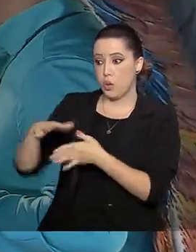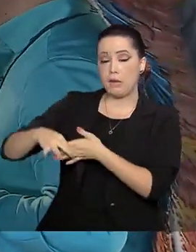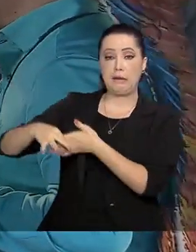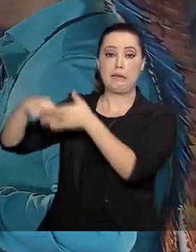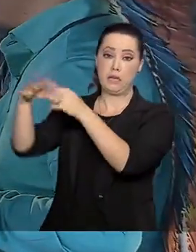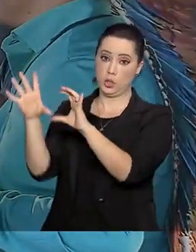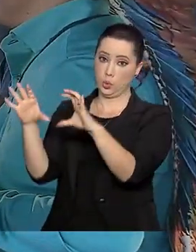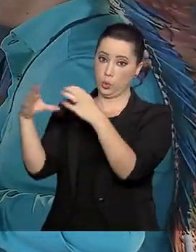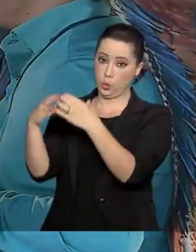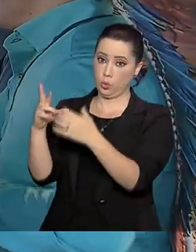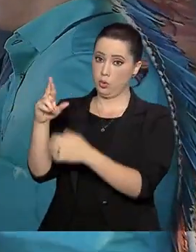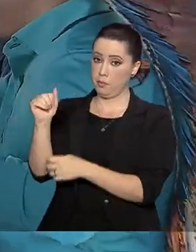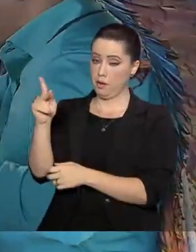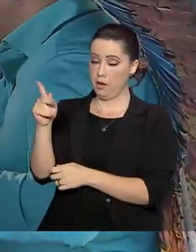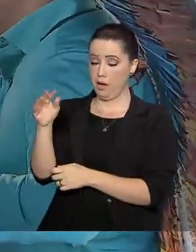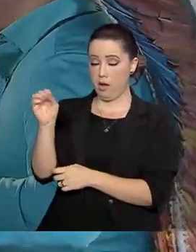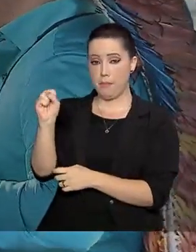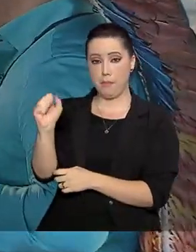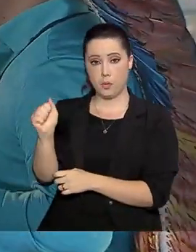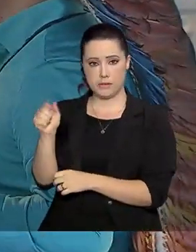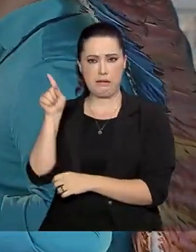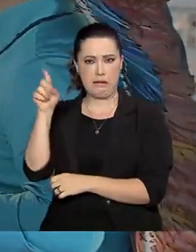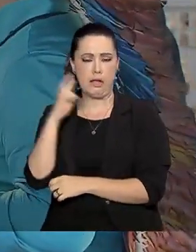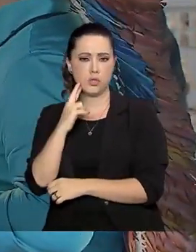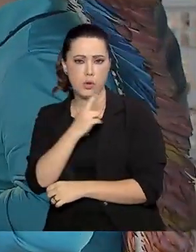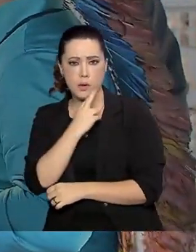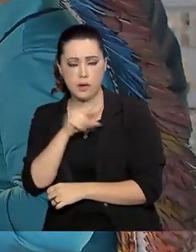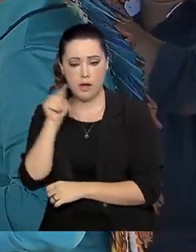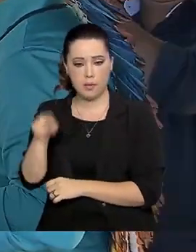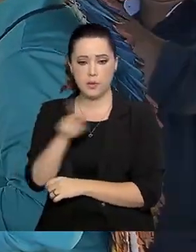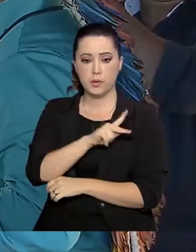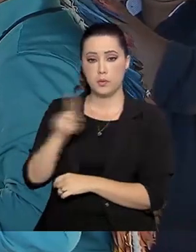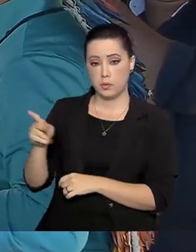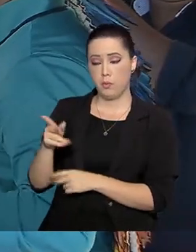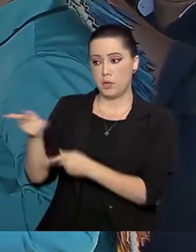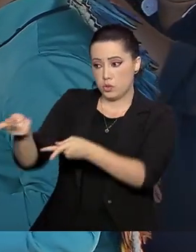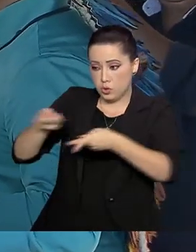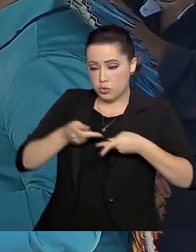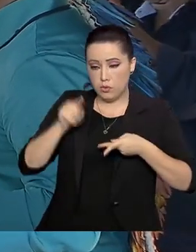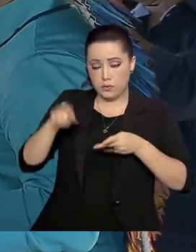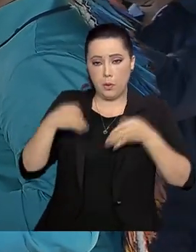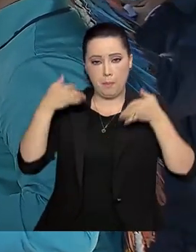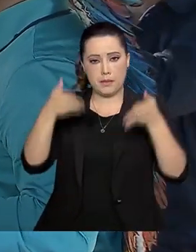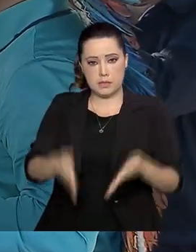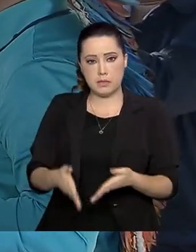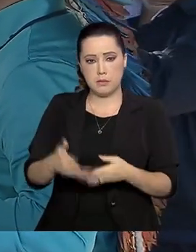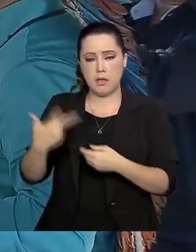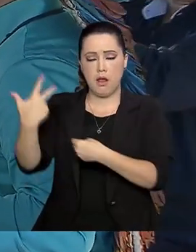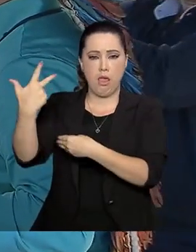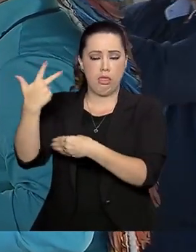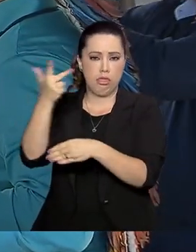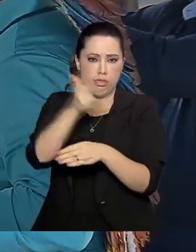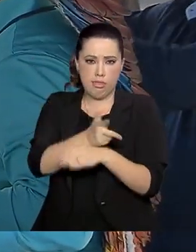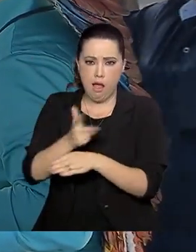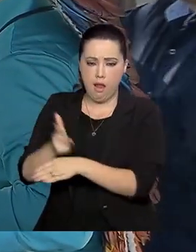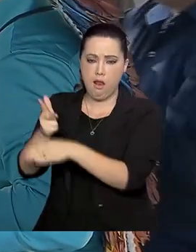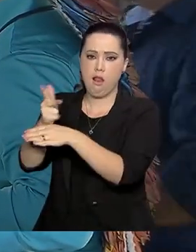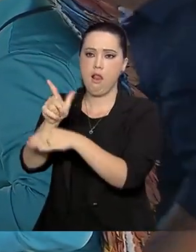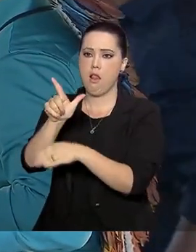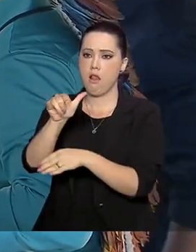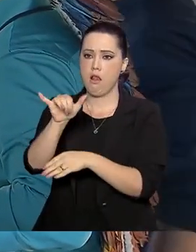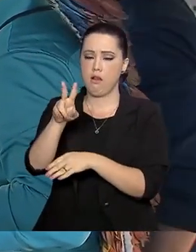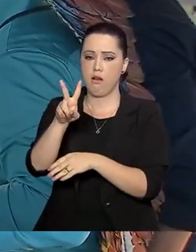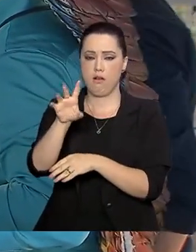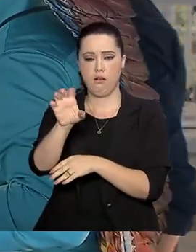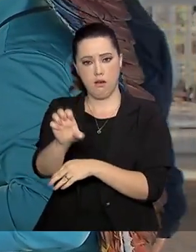da reserva Raposa Serra do Sol, em Roraima. O presidente aproveitou para convidá-lo a participar da conversa que tem todas as